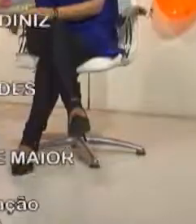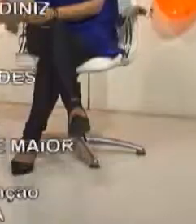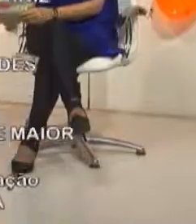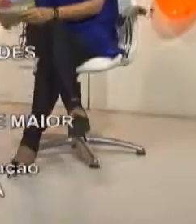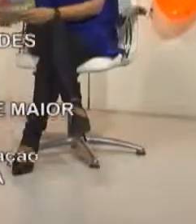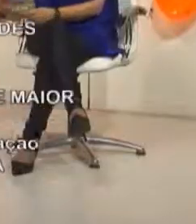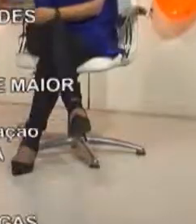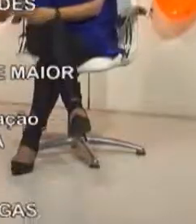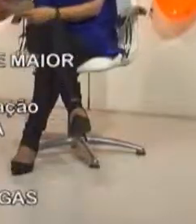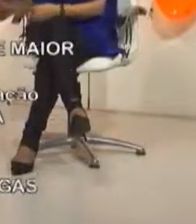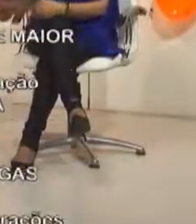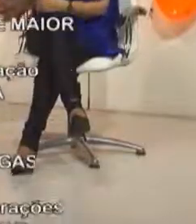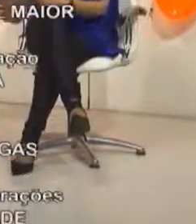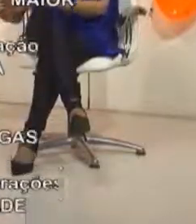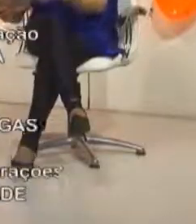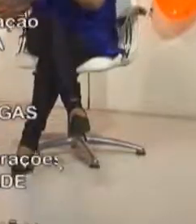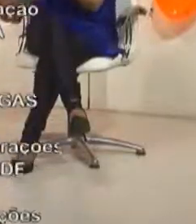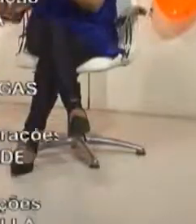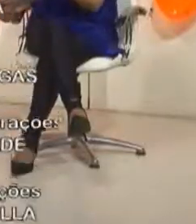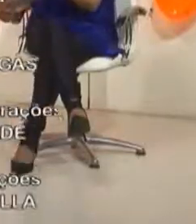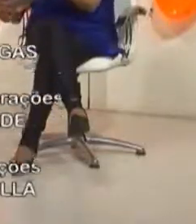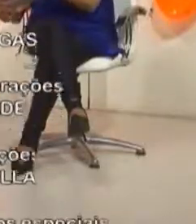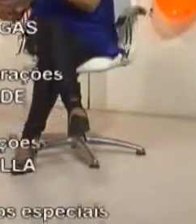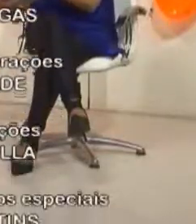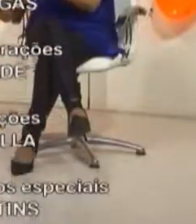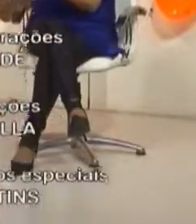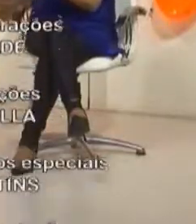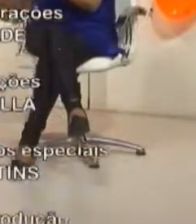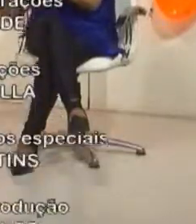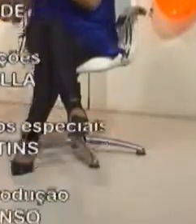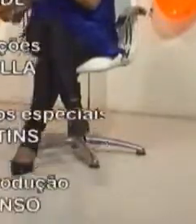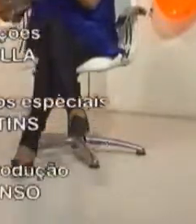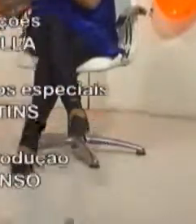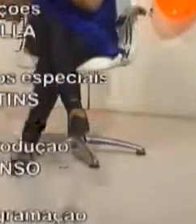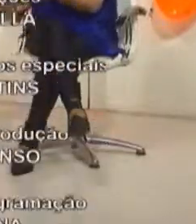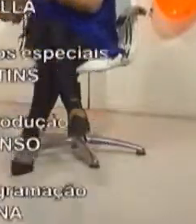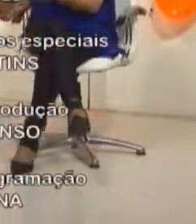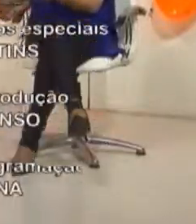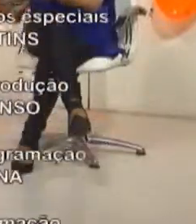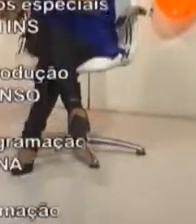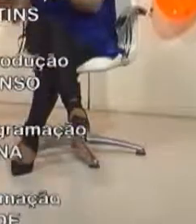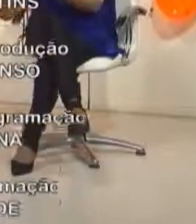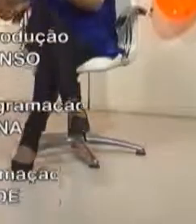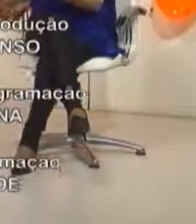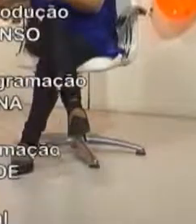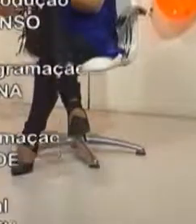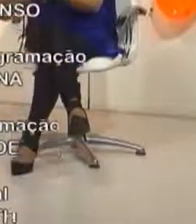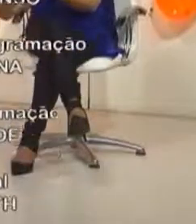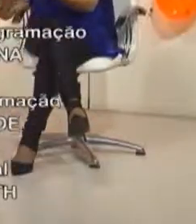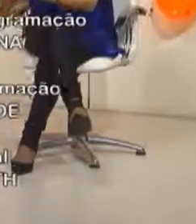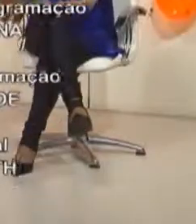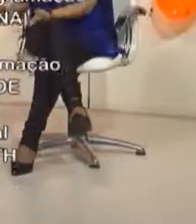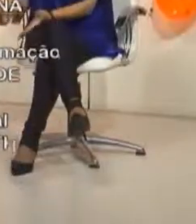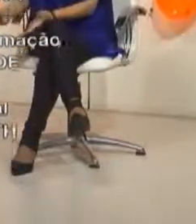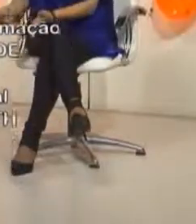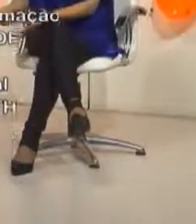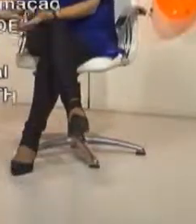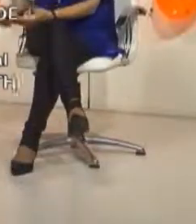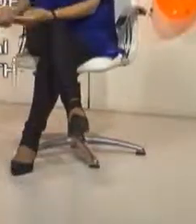Obrigada. Obrigada. Obrigada.